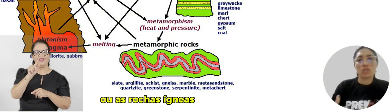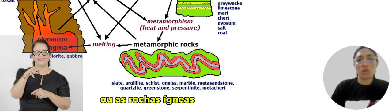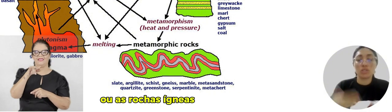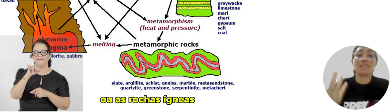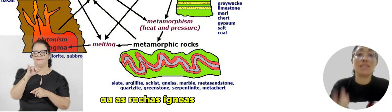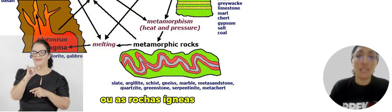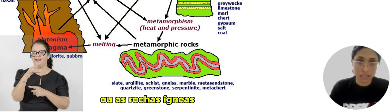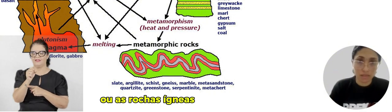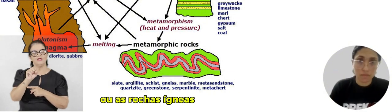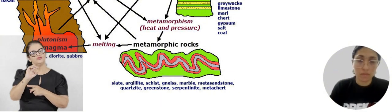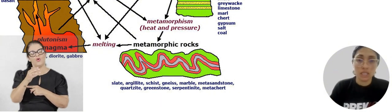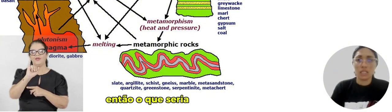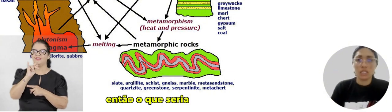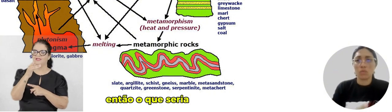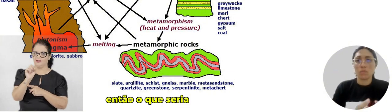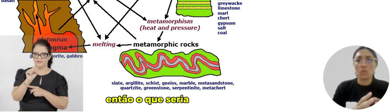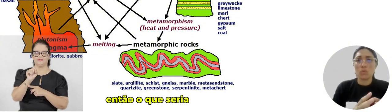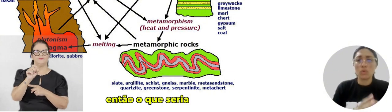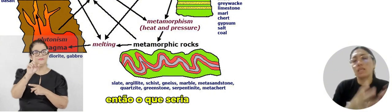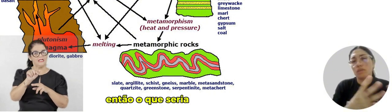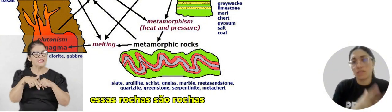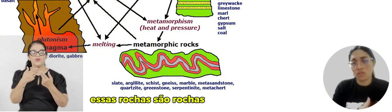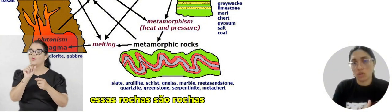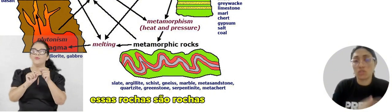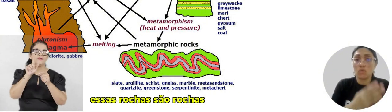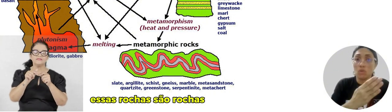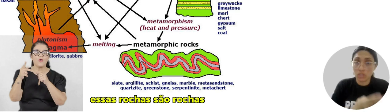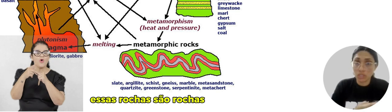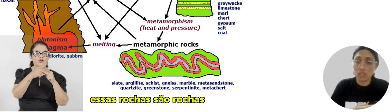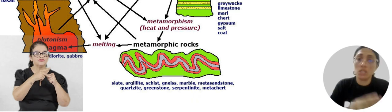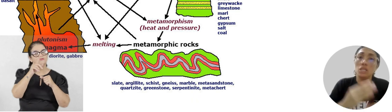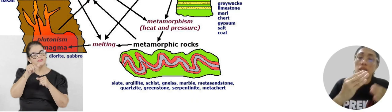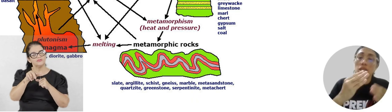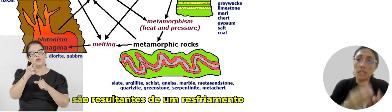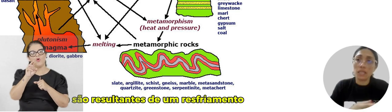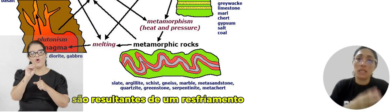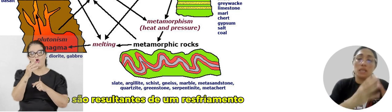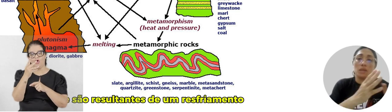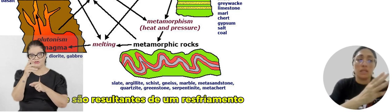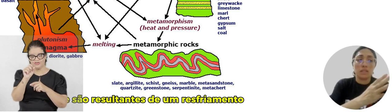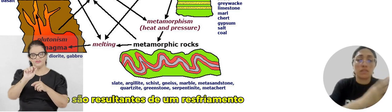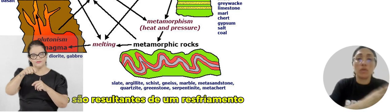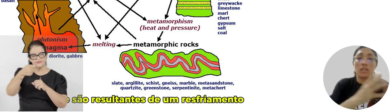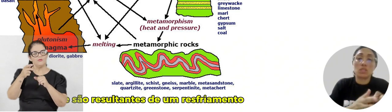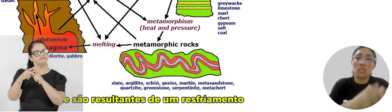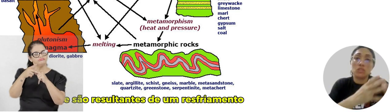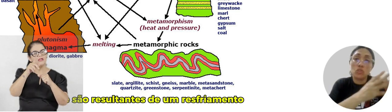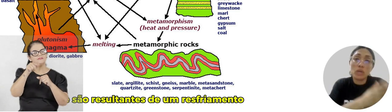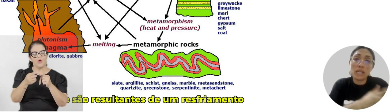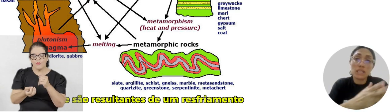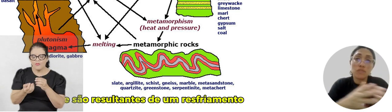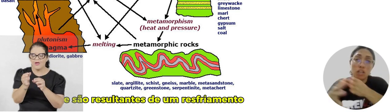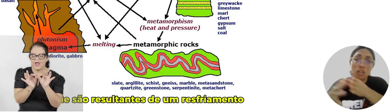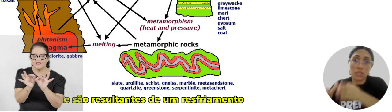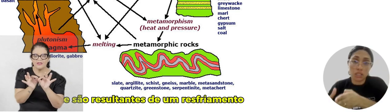ou as rochas ígneas. Então, o que seriam essas rochas? São rochas que são resultantes